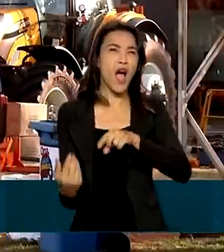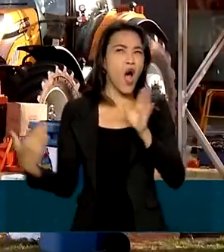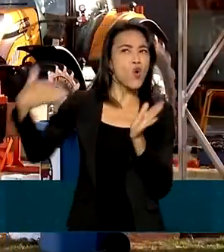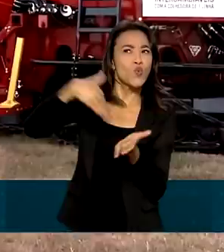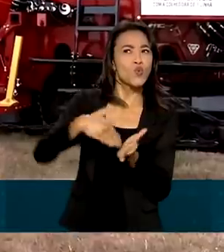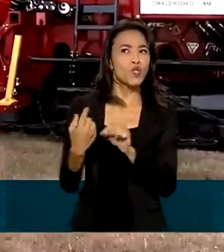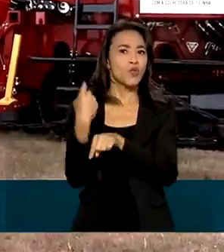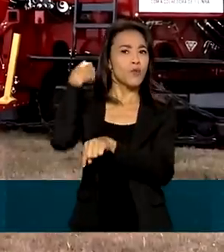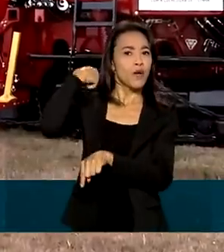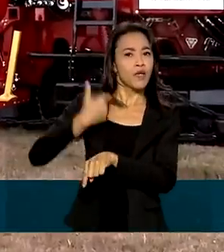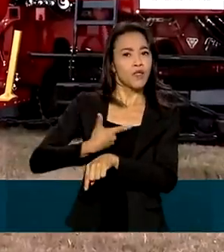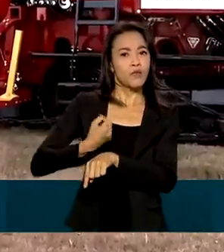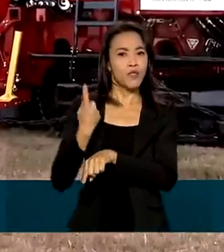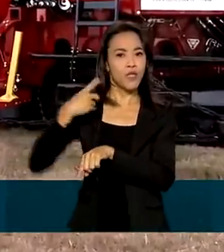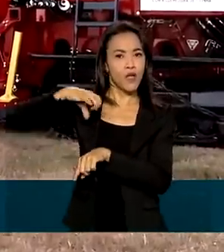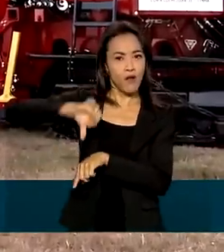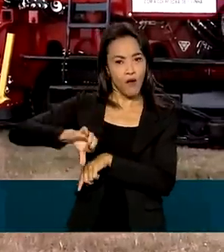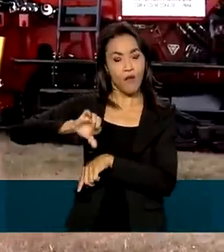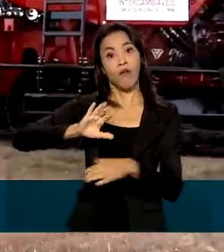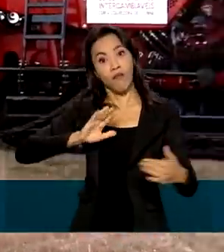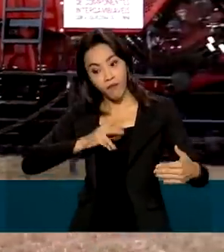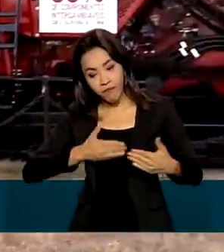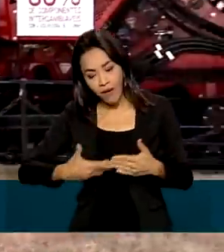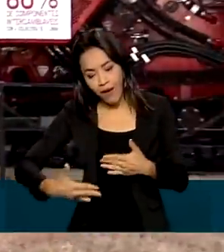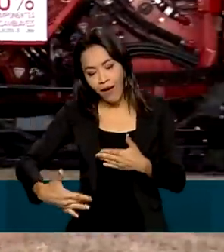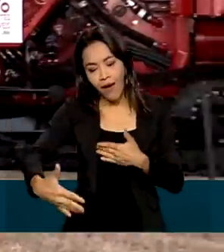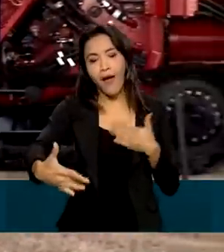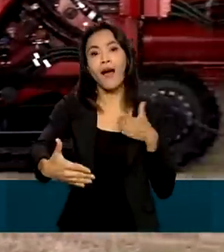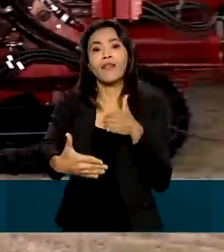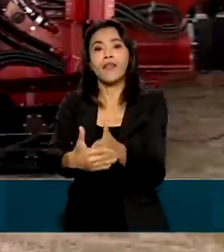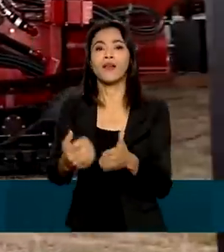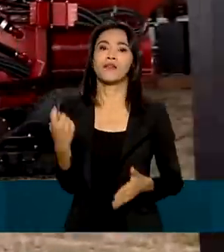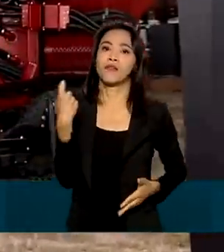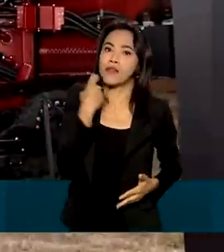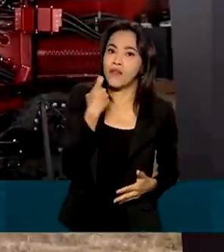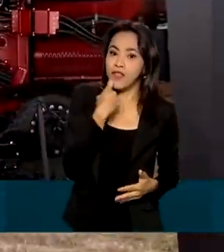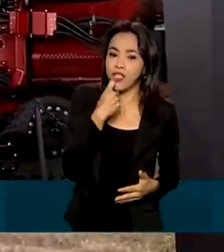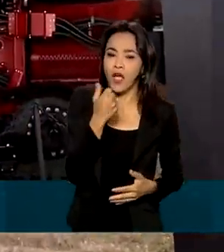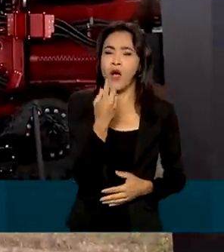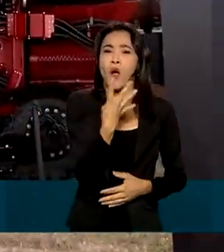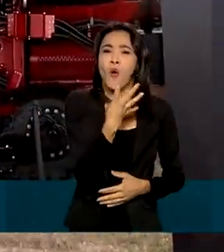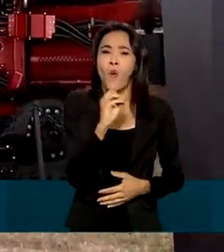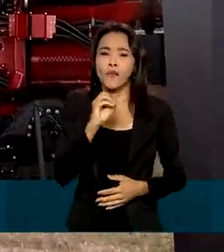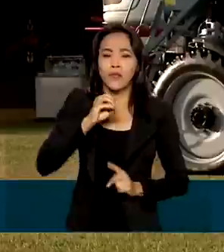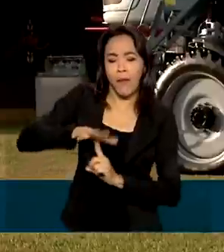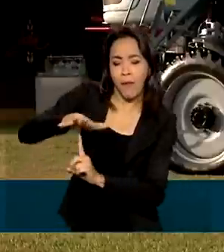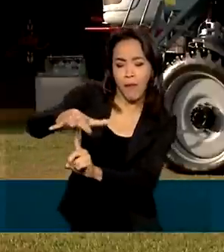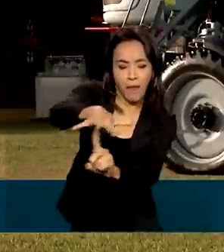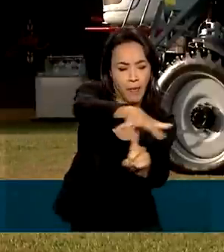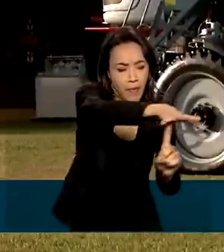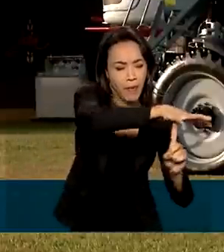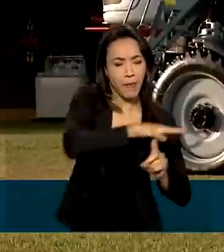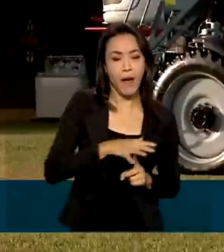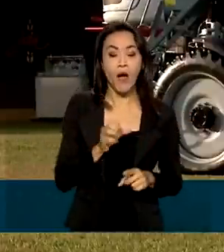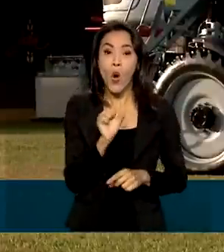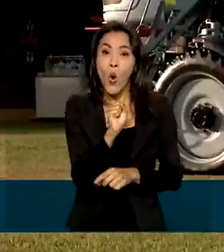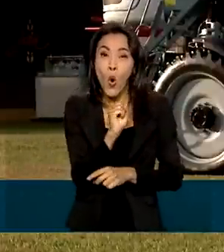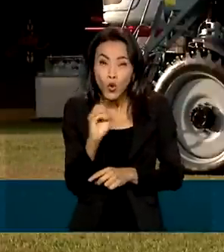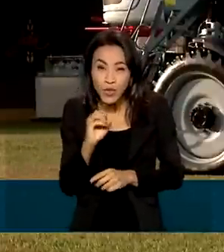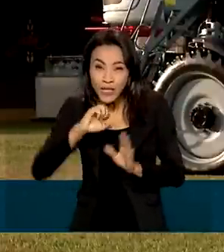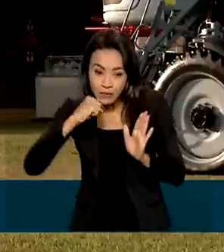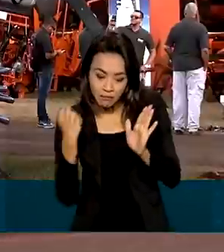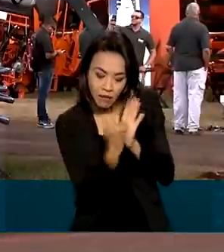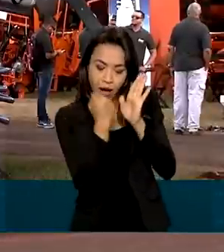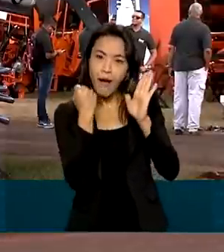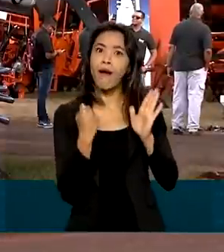2019. O evento vai até a sexta-feira, conta com 400 estandes, cerca de 800 marcas e a